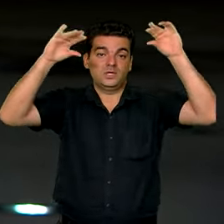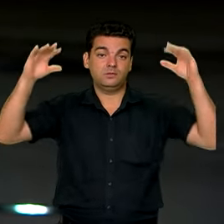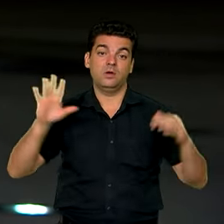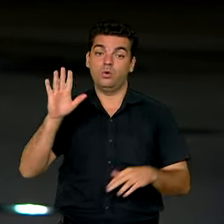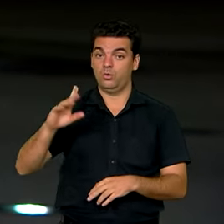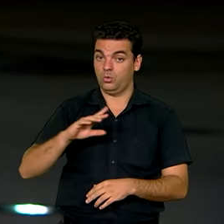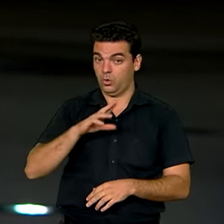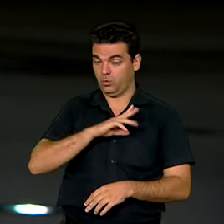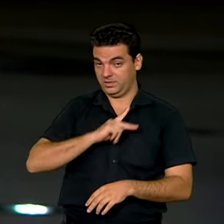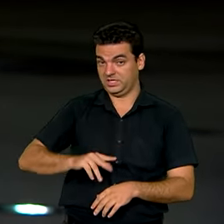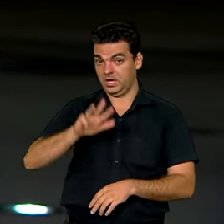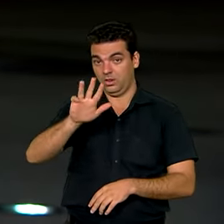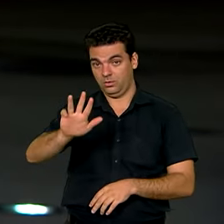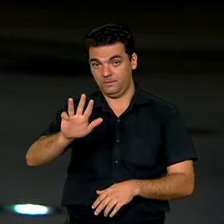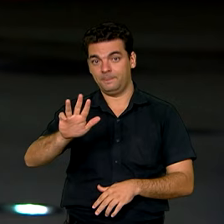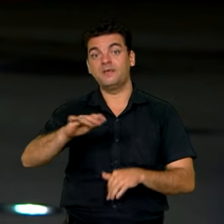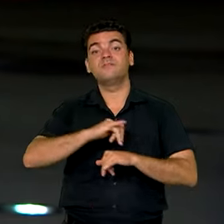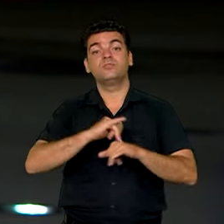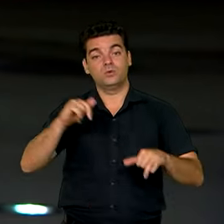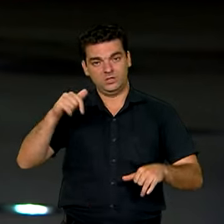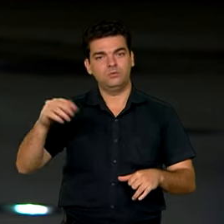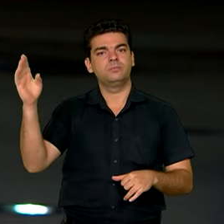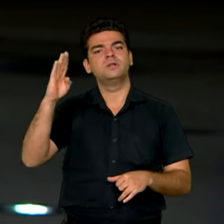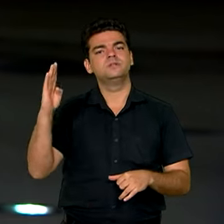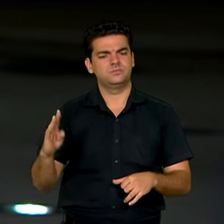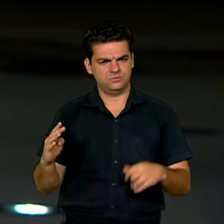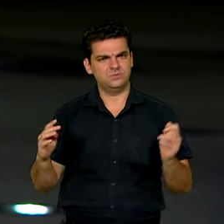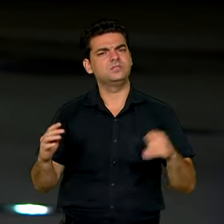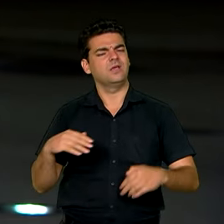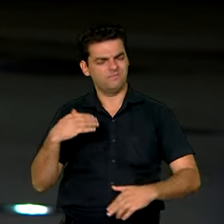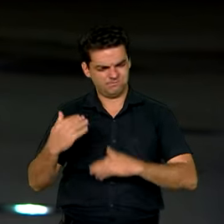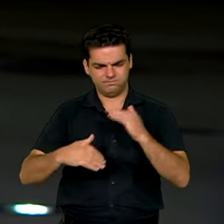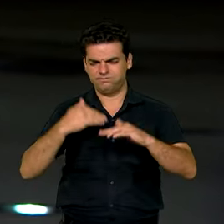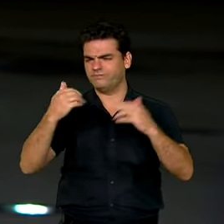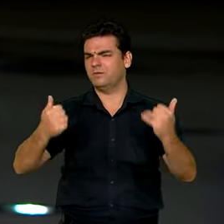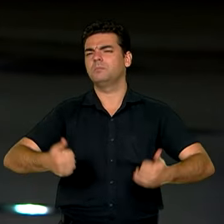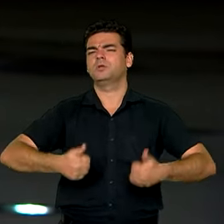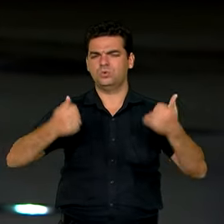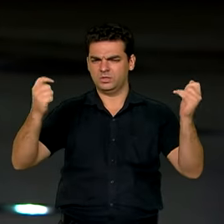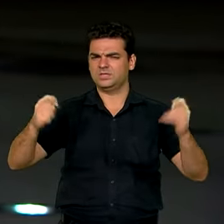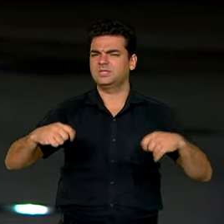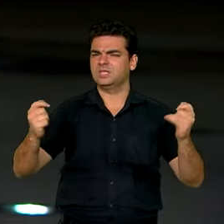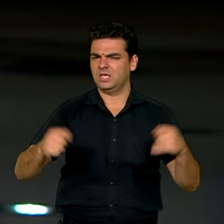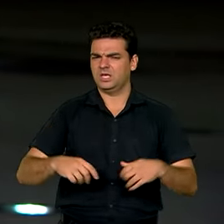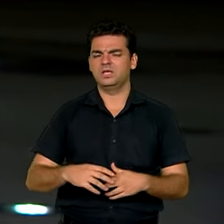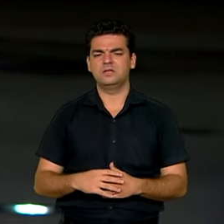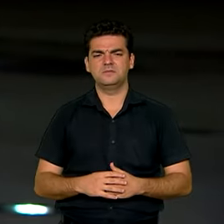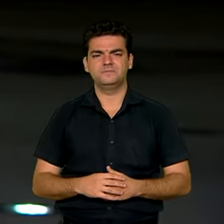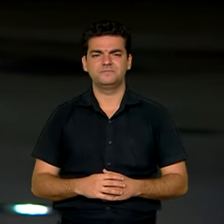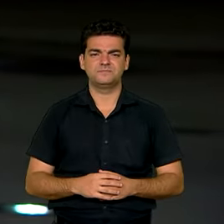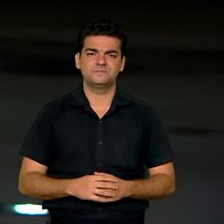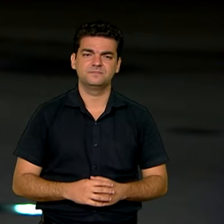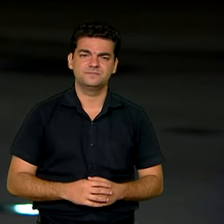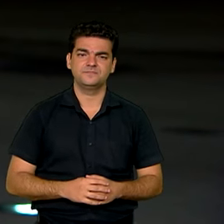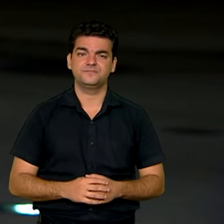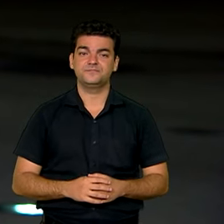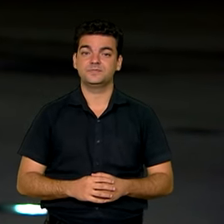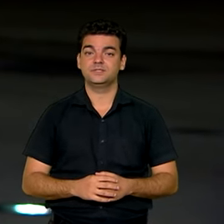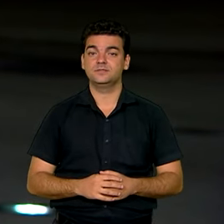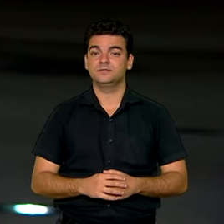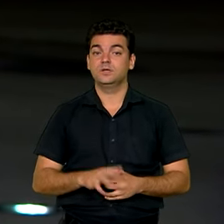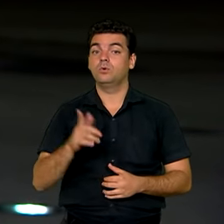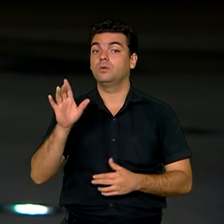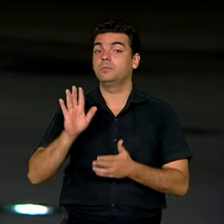segundo o presidente Lula, é um campo em que o Brasil tem tudo para liderar no cenário mundial. Além disso, uma